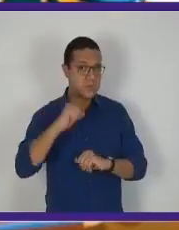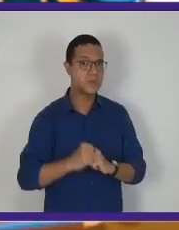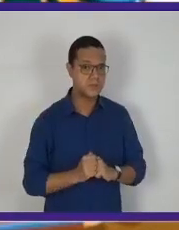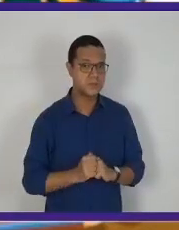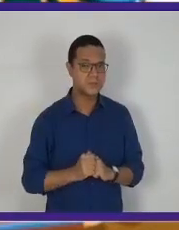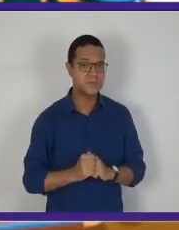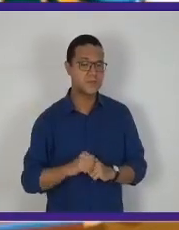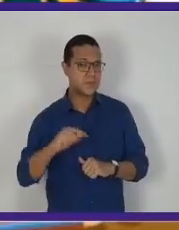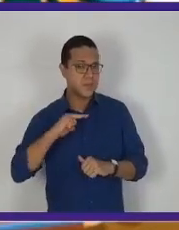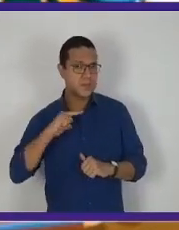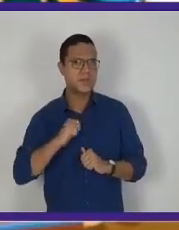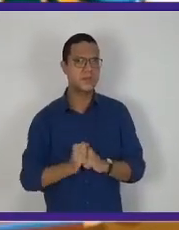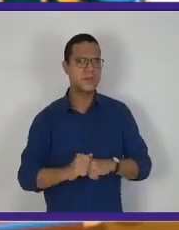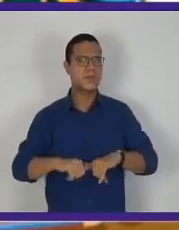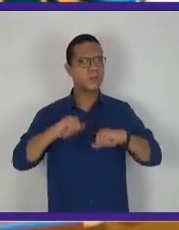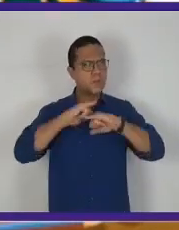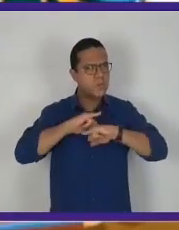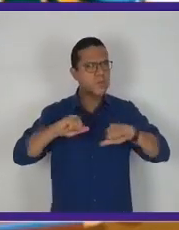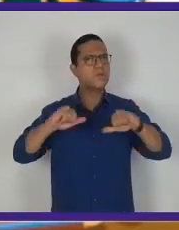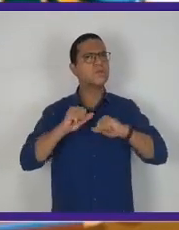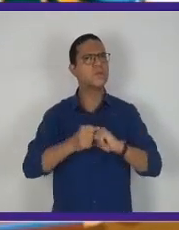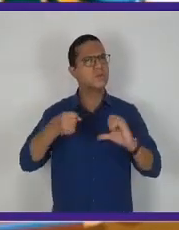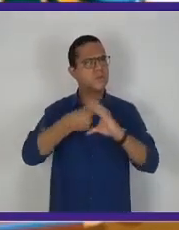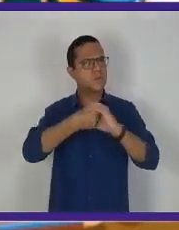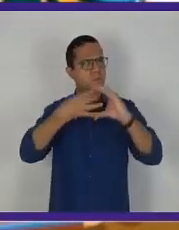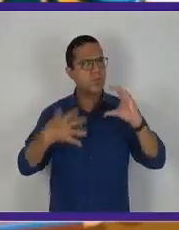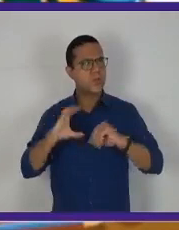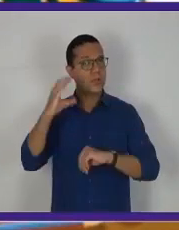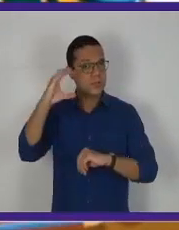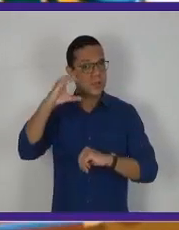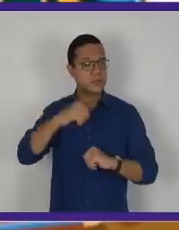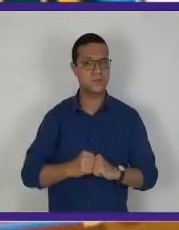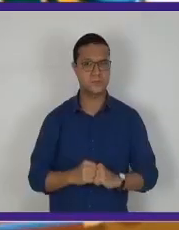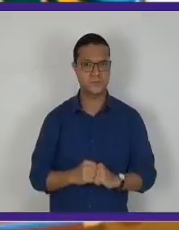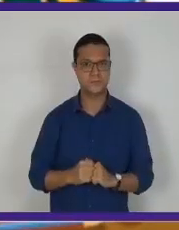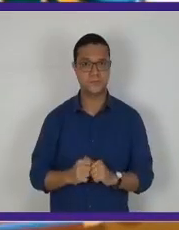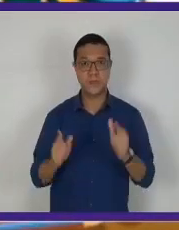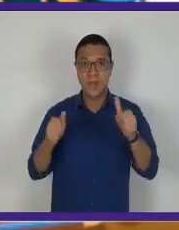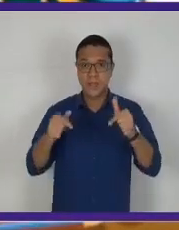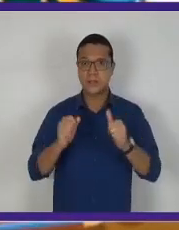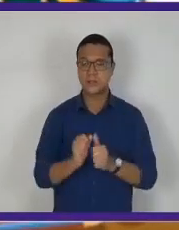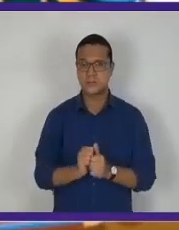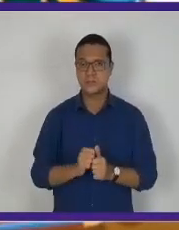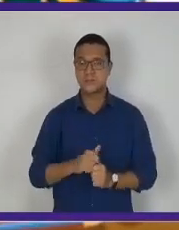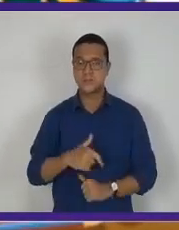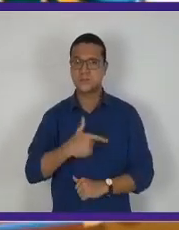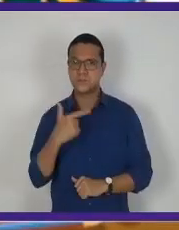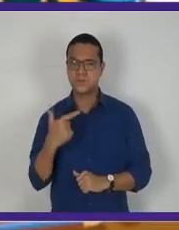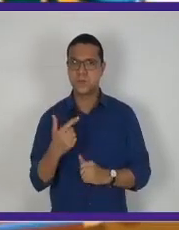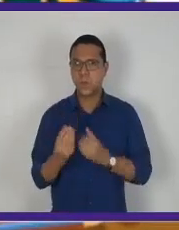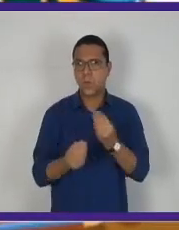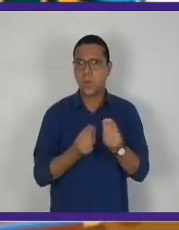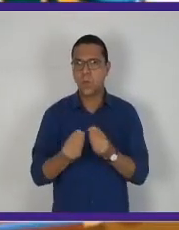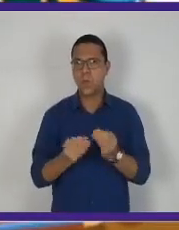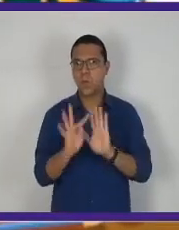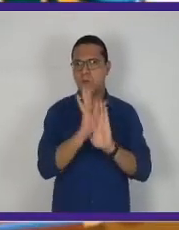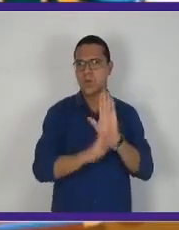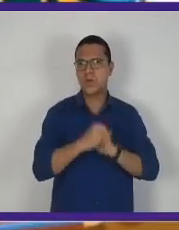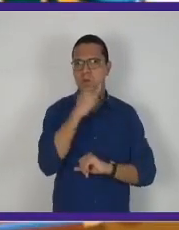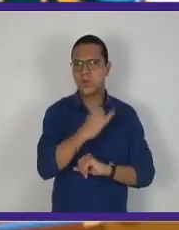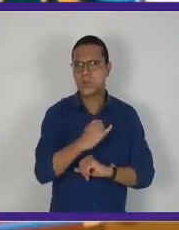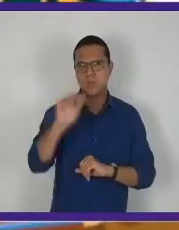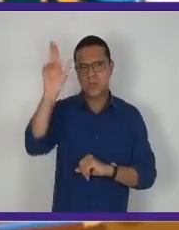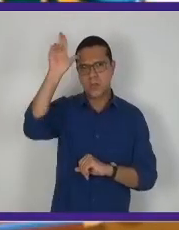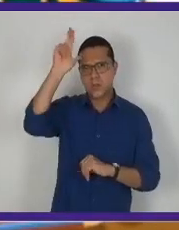científico, que ele tem uma informação de caráter científico. Então, segundo o texto, a